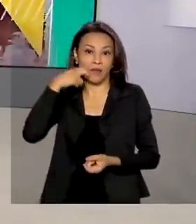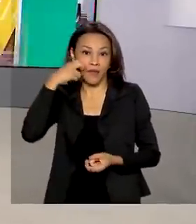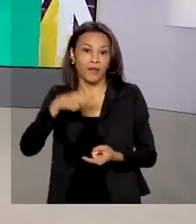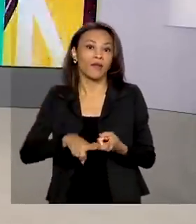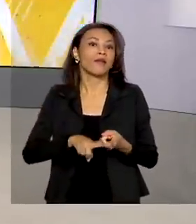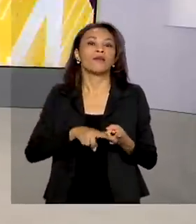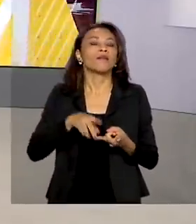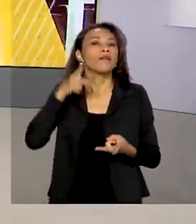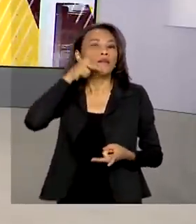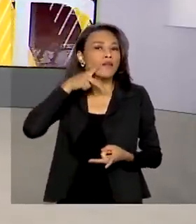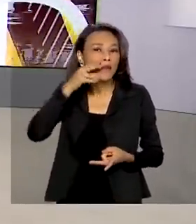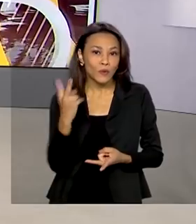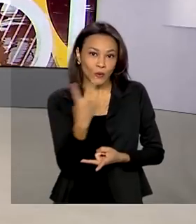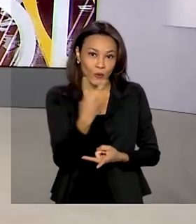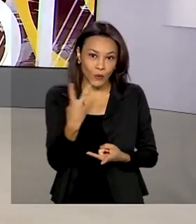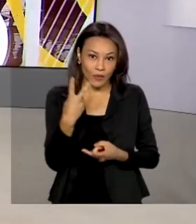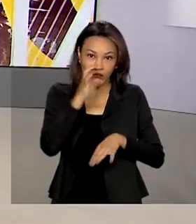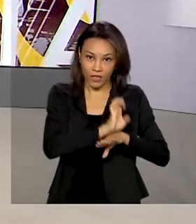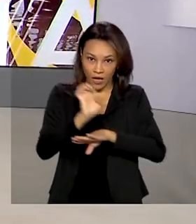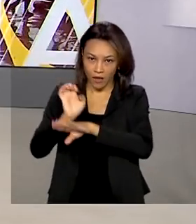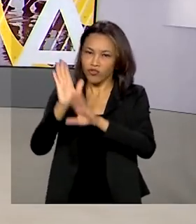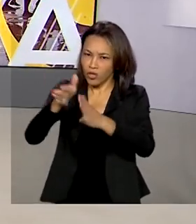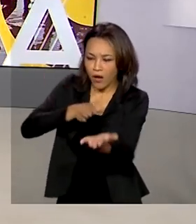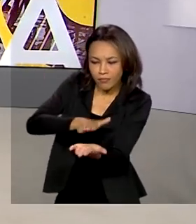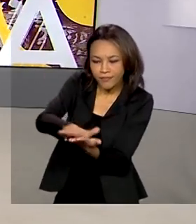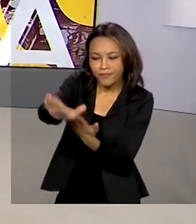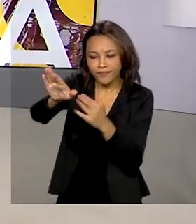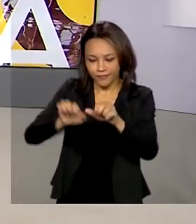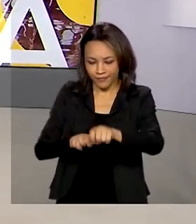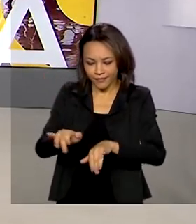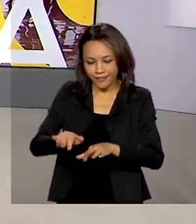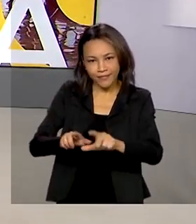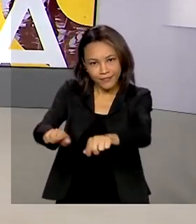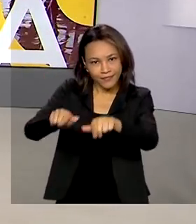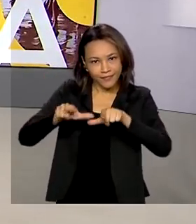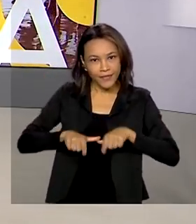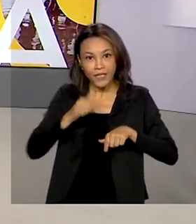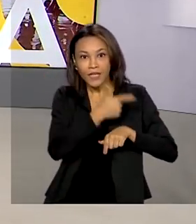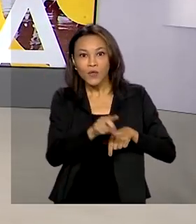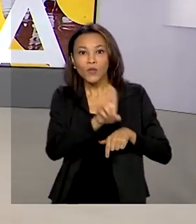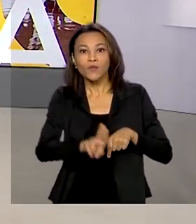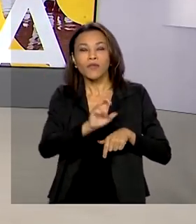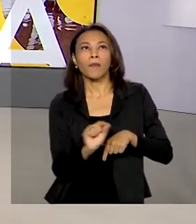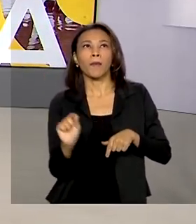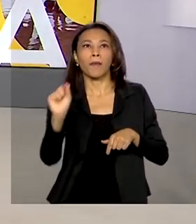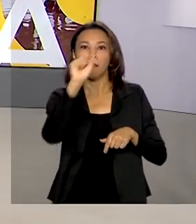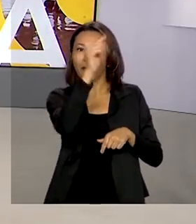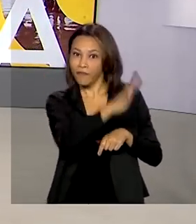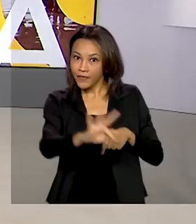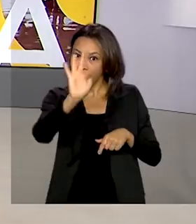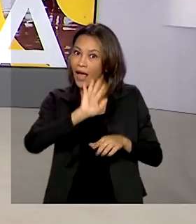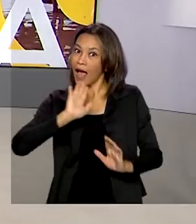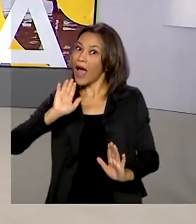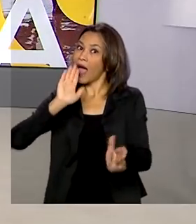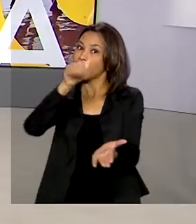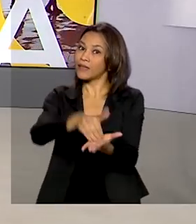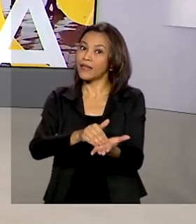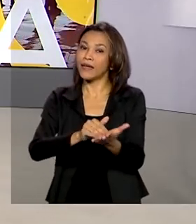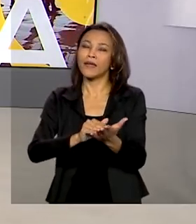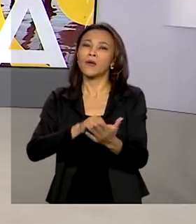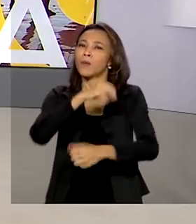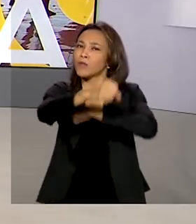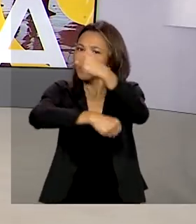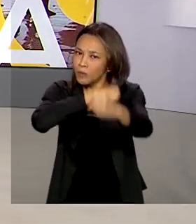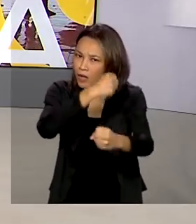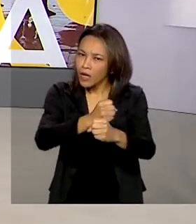Grande do Norte já emitem o documento e as outras instituições de ensino superior federais têm até o fim do próximo ano para